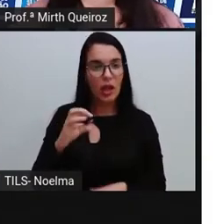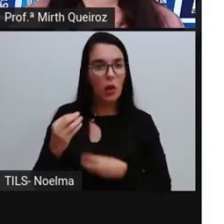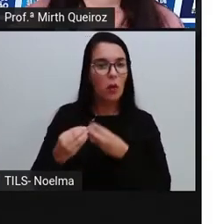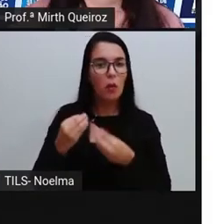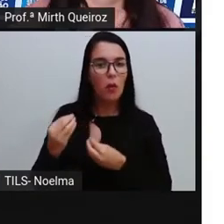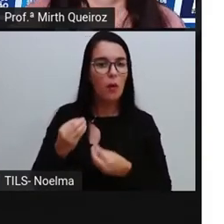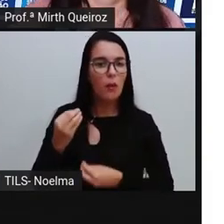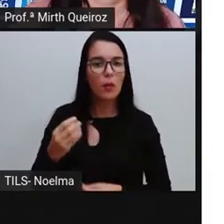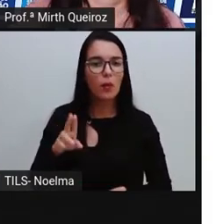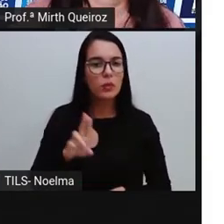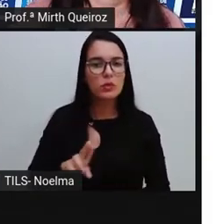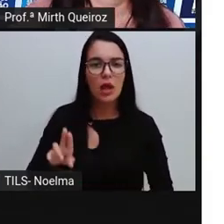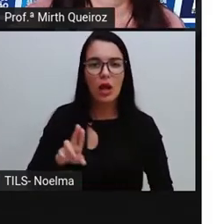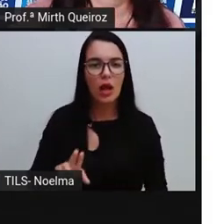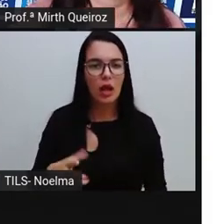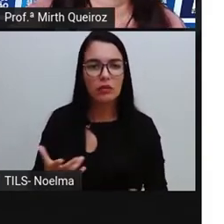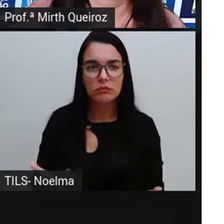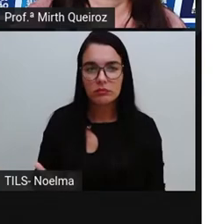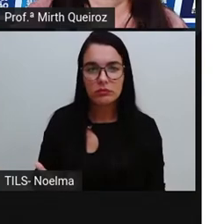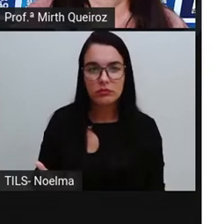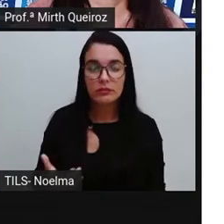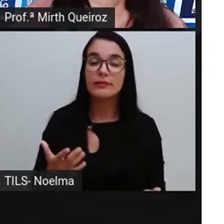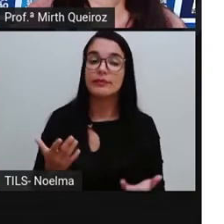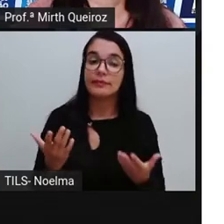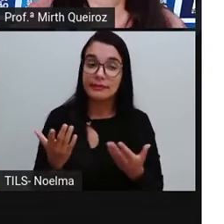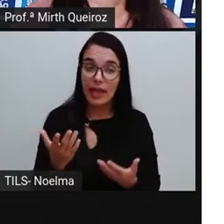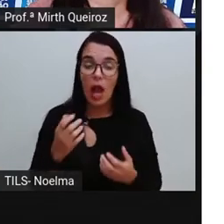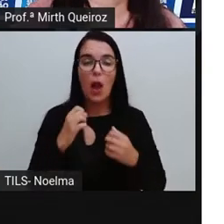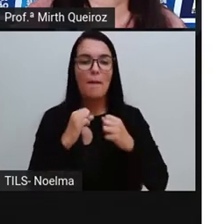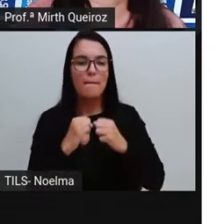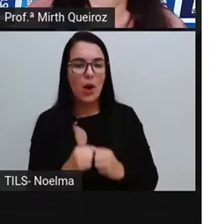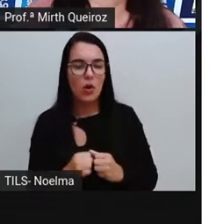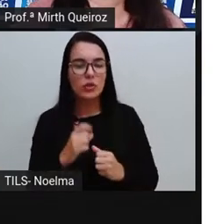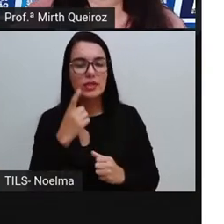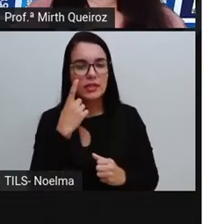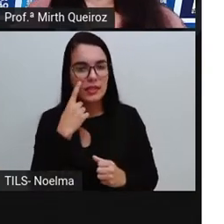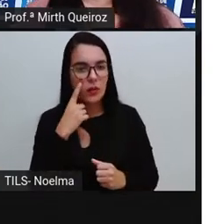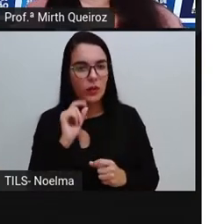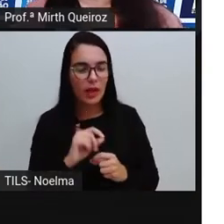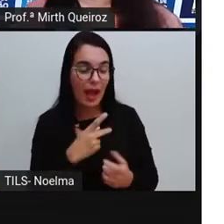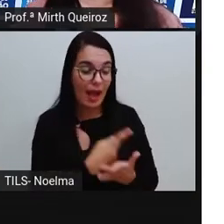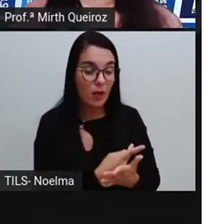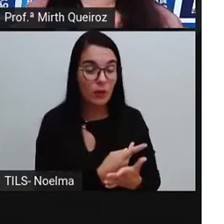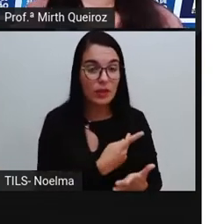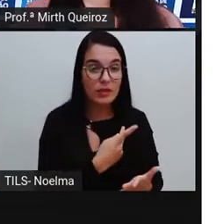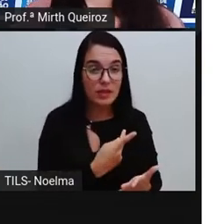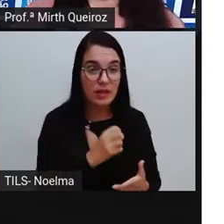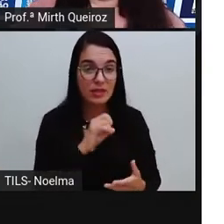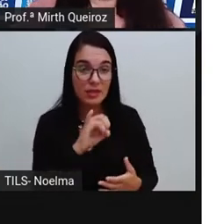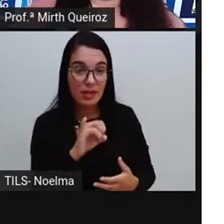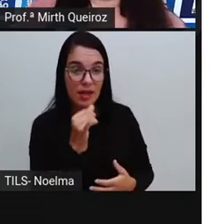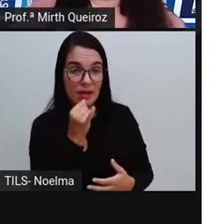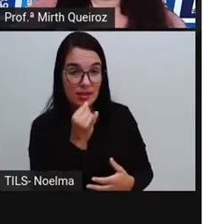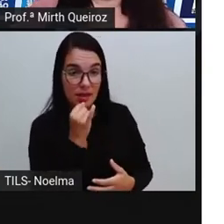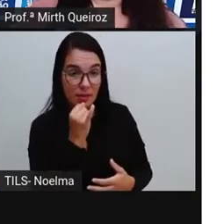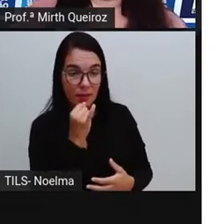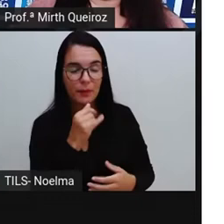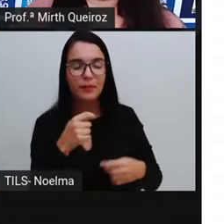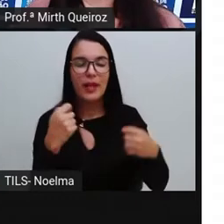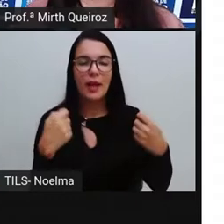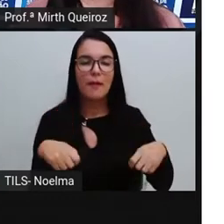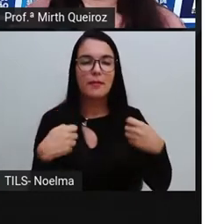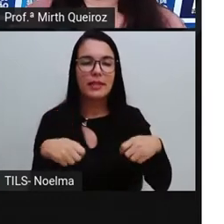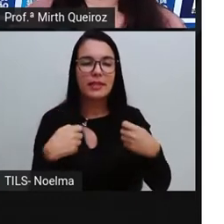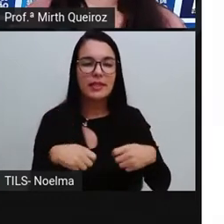probabilidade, né? Para a gente saber o quanto que a gente precisa para fazer determinada receita de cada